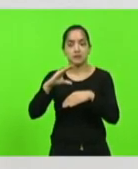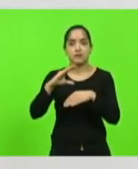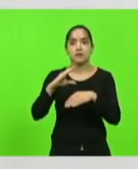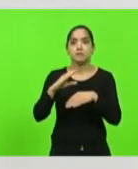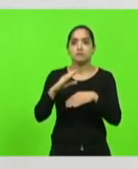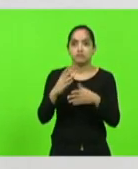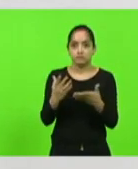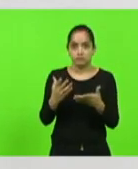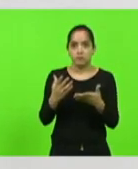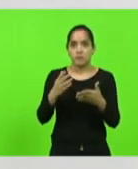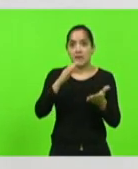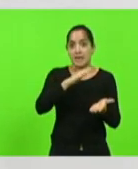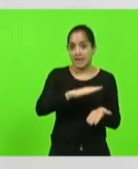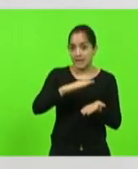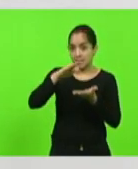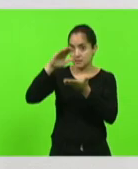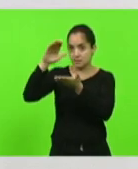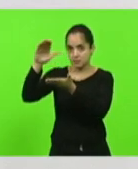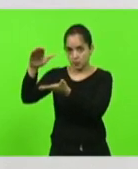exportador